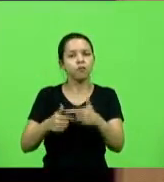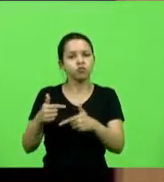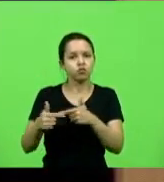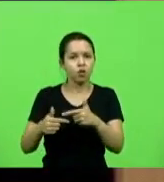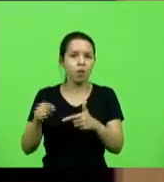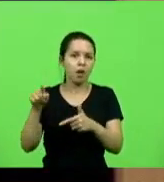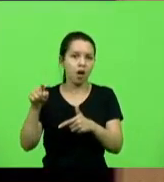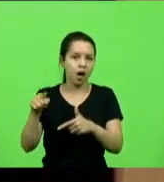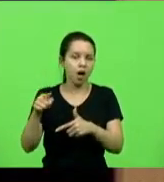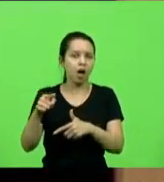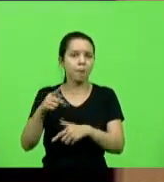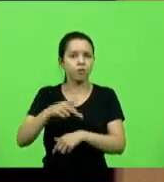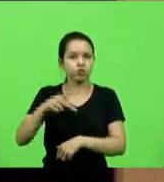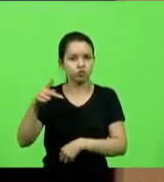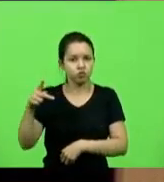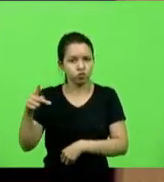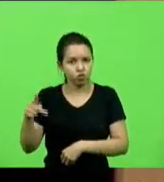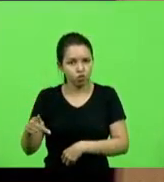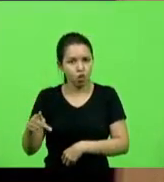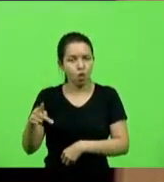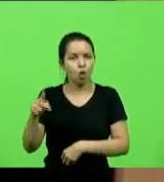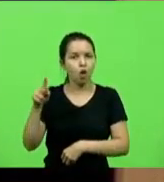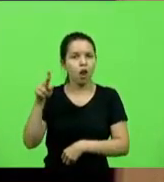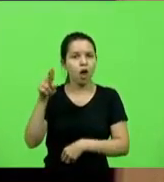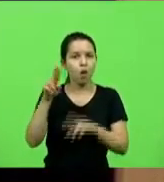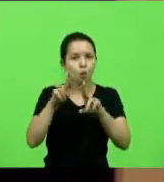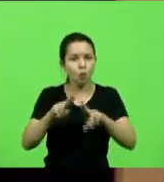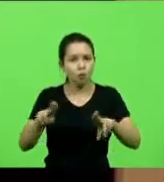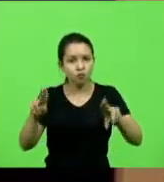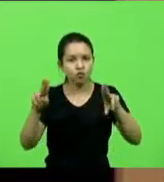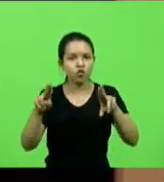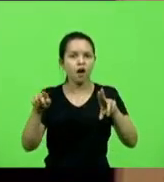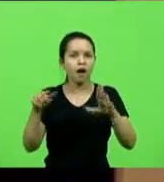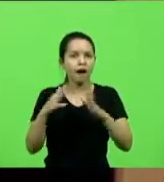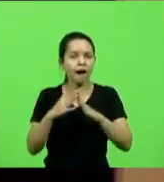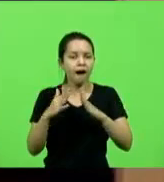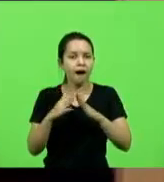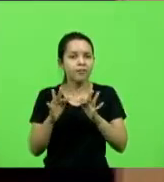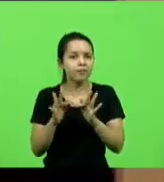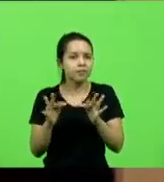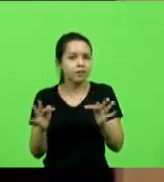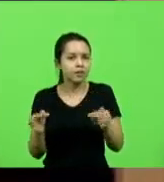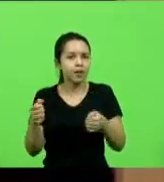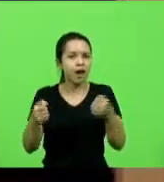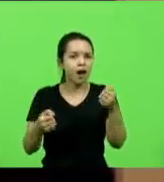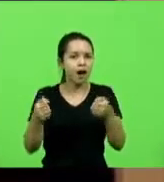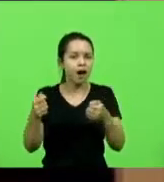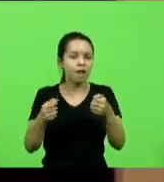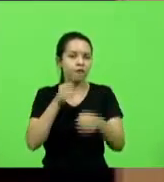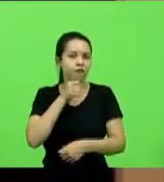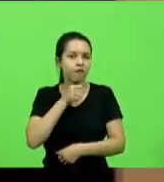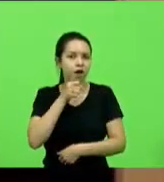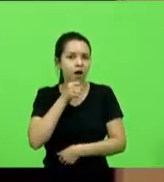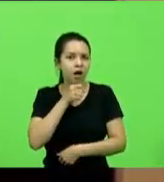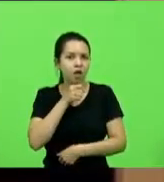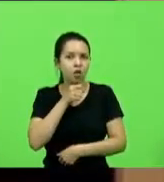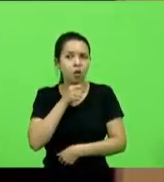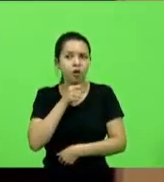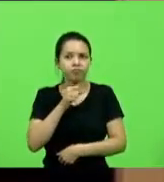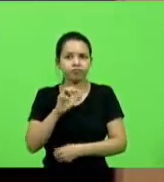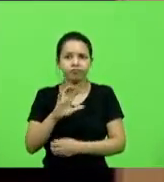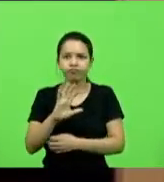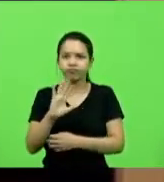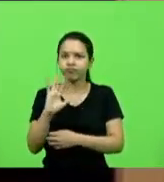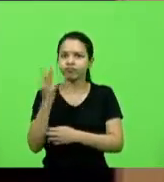humilde um carrinho velho de repente saiu nas manchetes de jornais